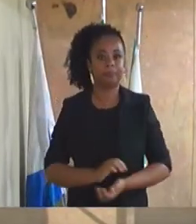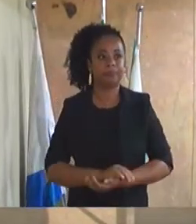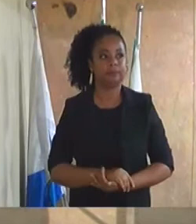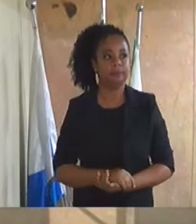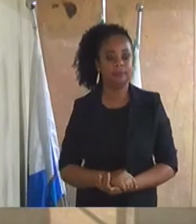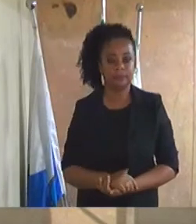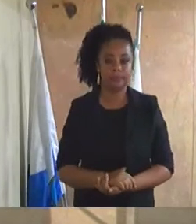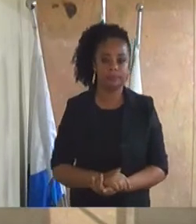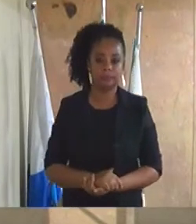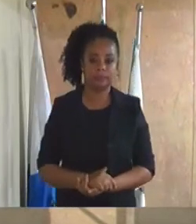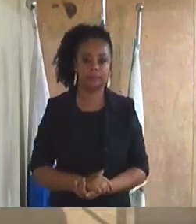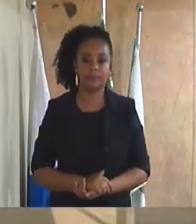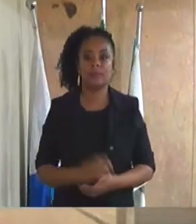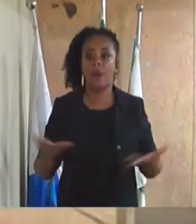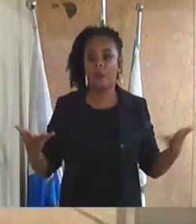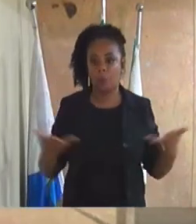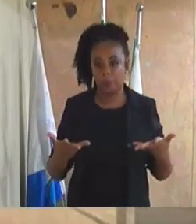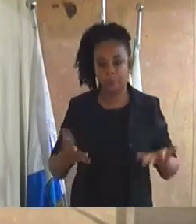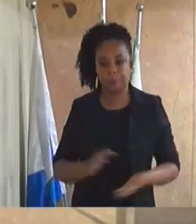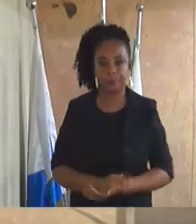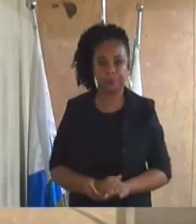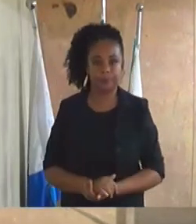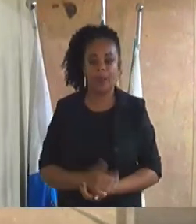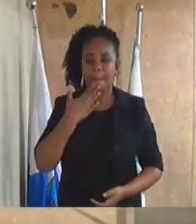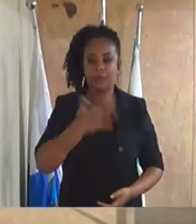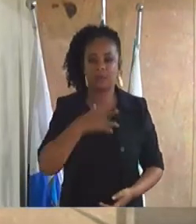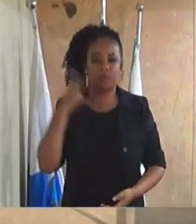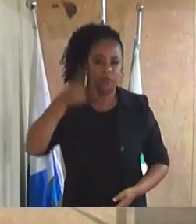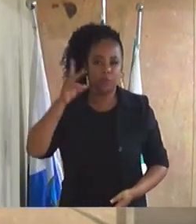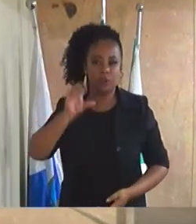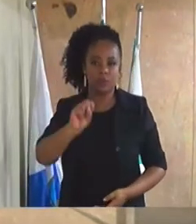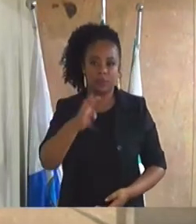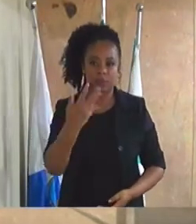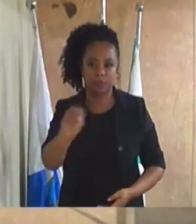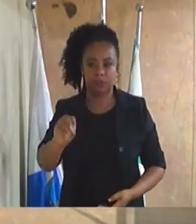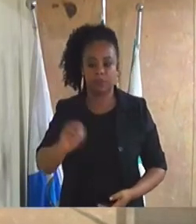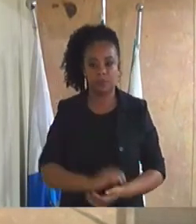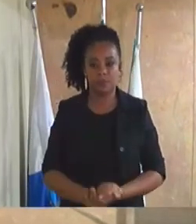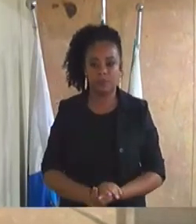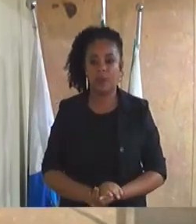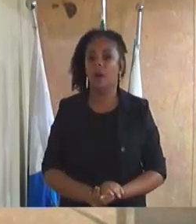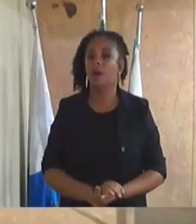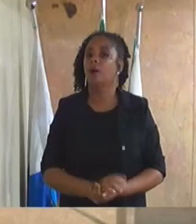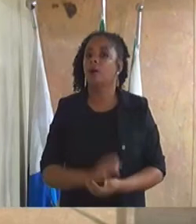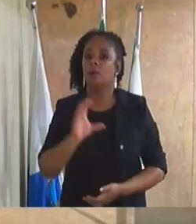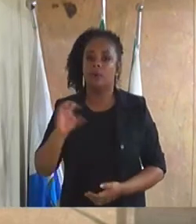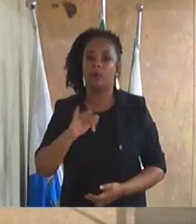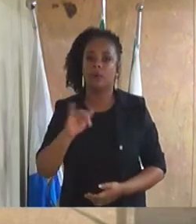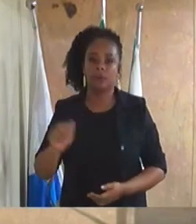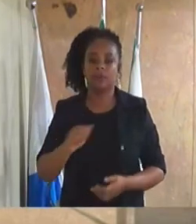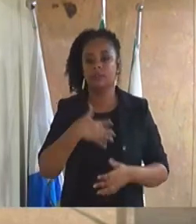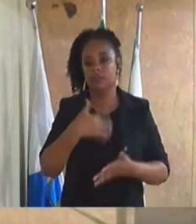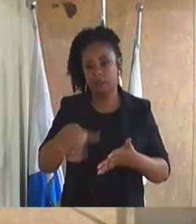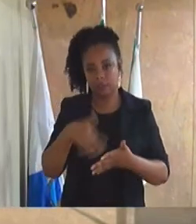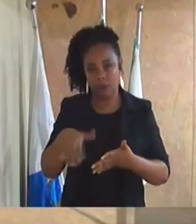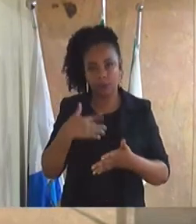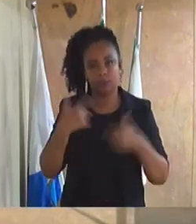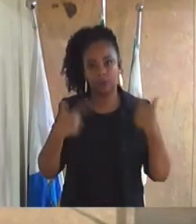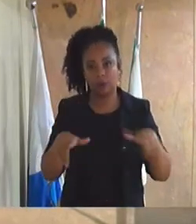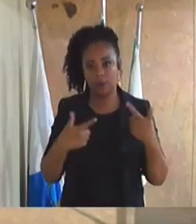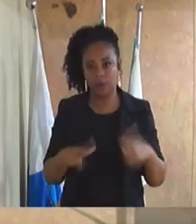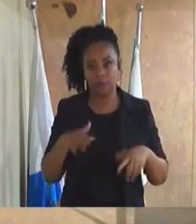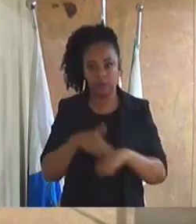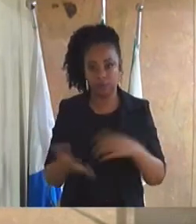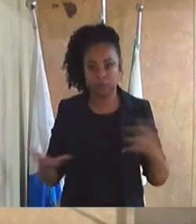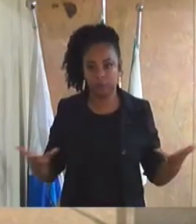nesse momento peço o vereador Serginho Correia secretariano os trabalhos nessa